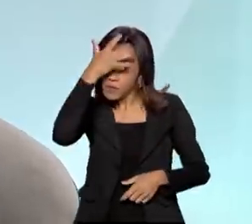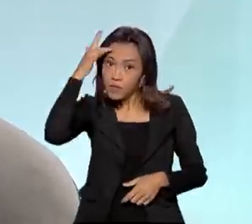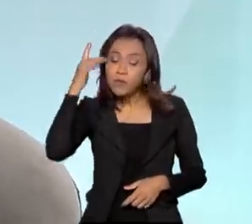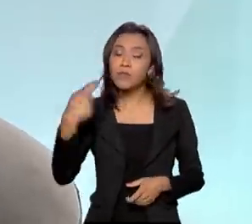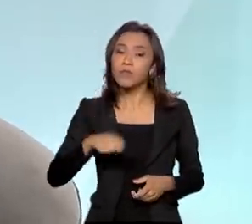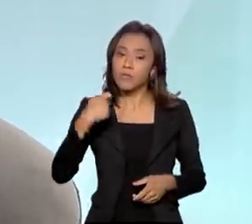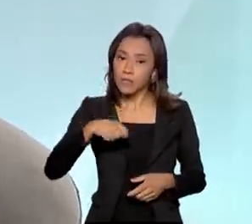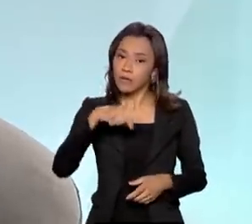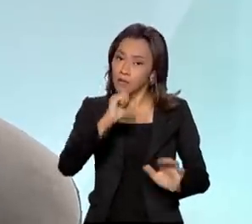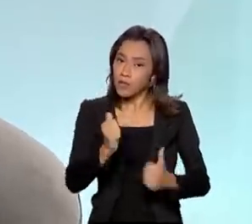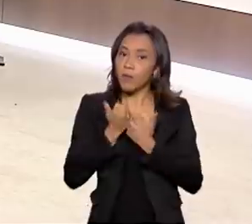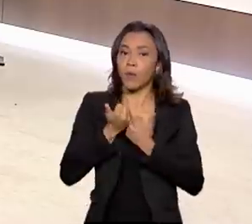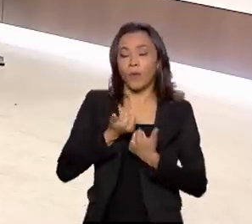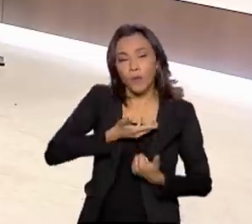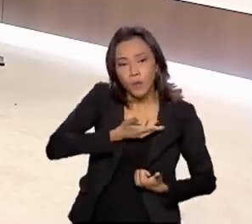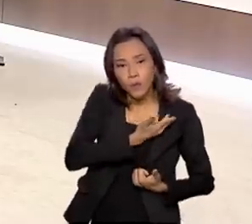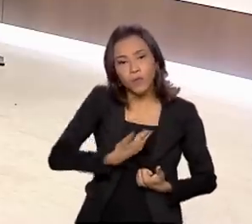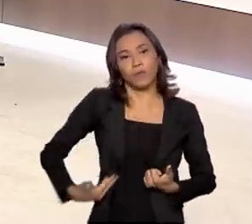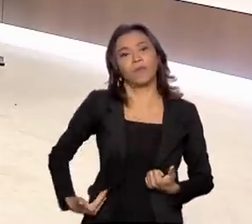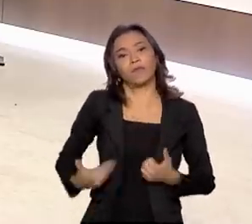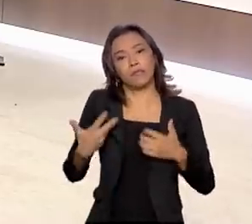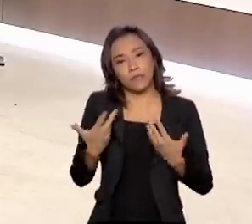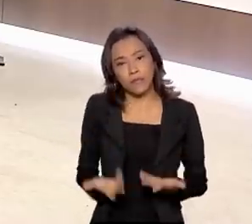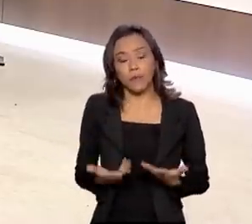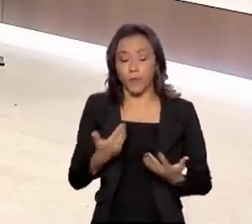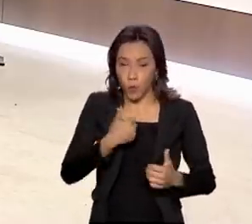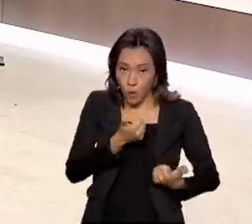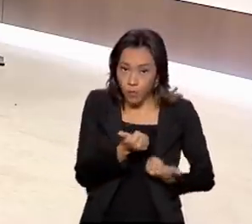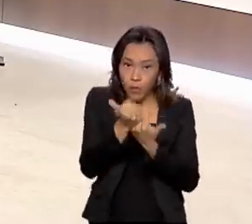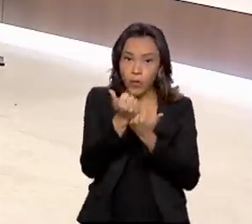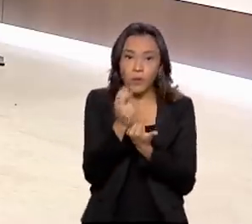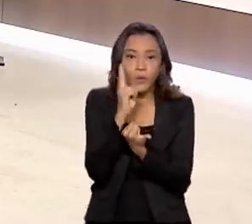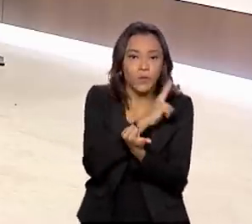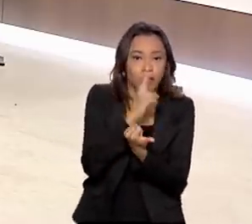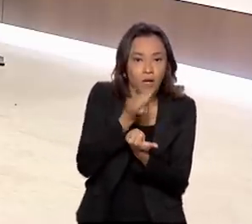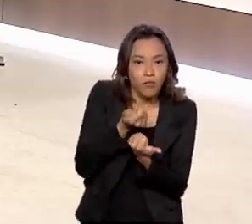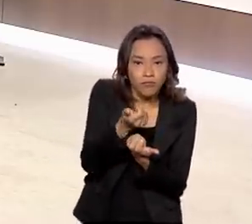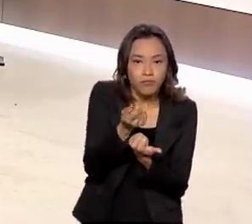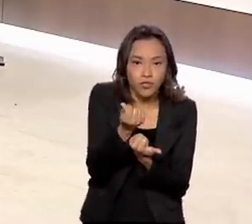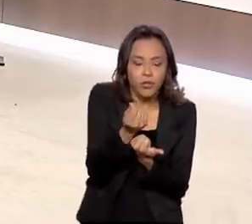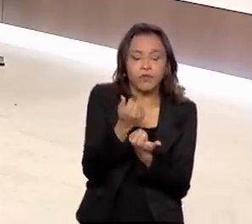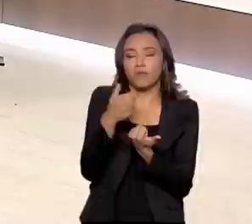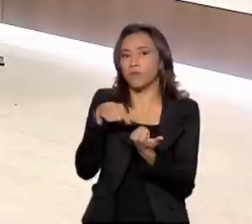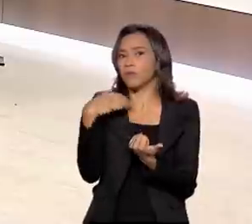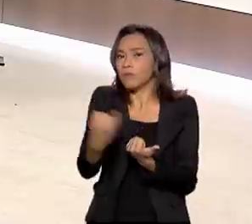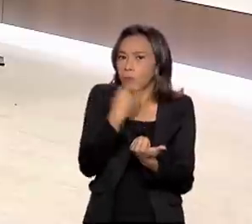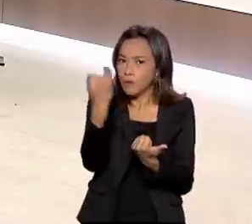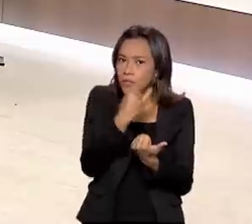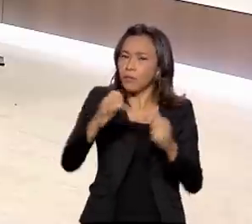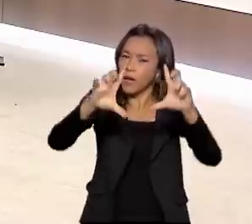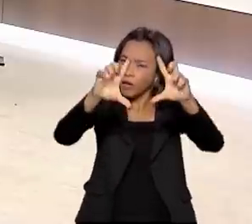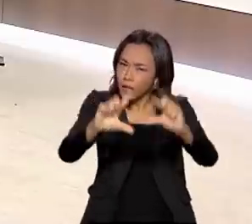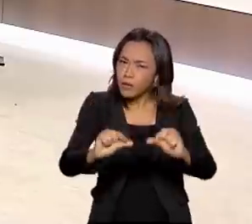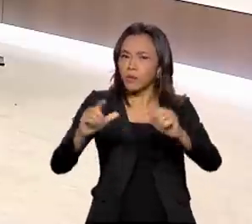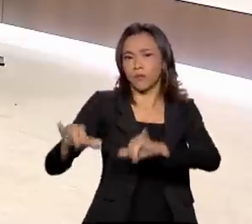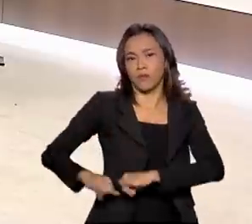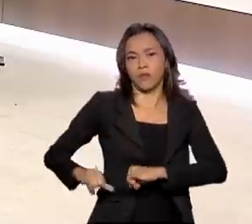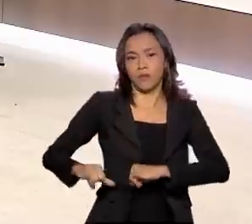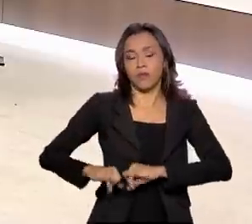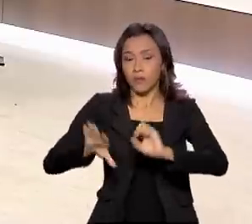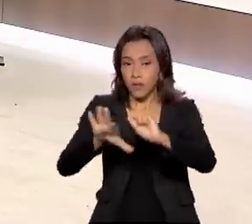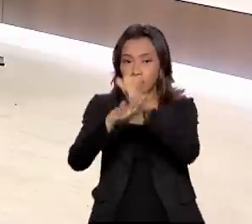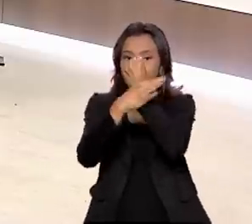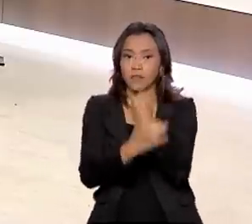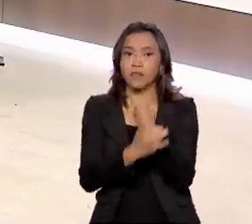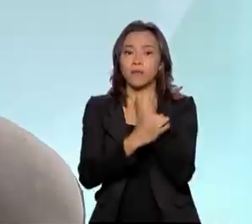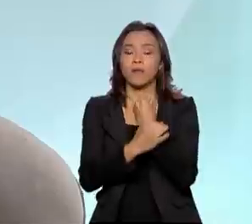desse recurso. Então, sem dúvida nenhuma, o auxílio emergencial foi de grande valia para atenuar o sofrimento e garantir o